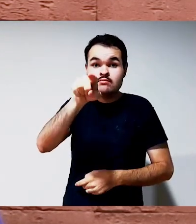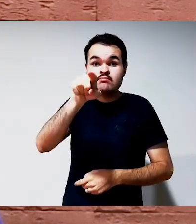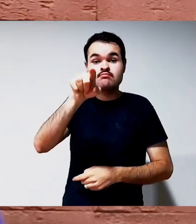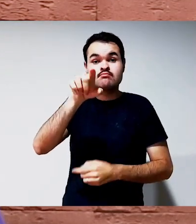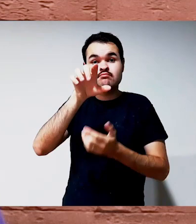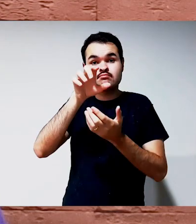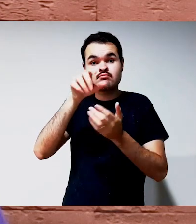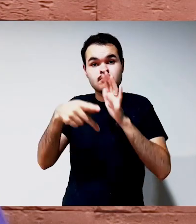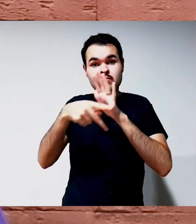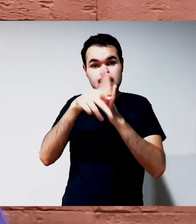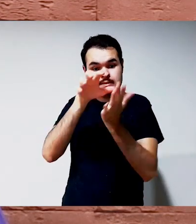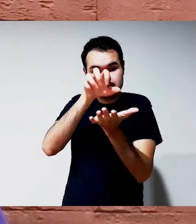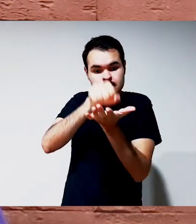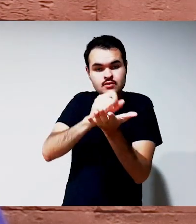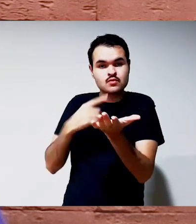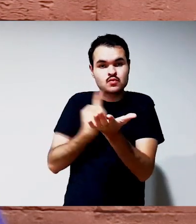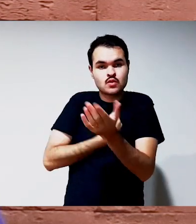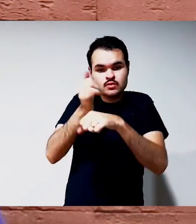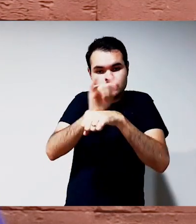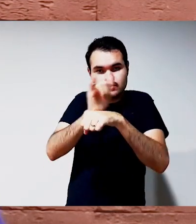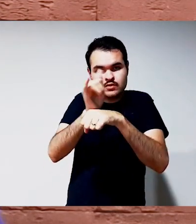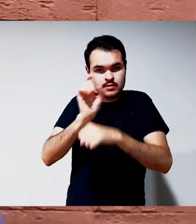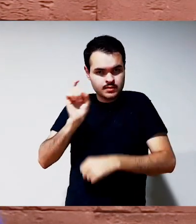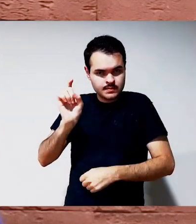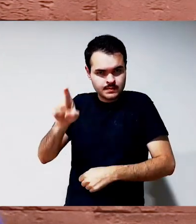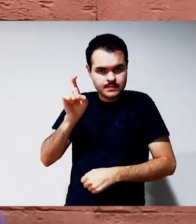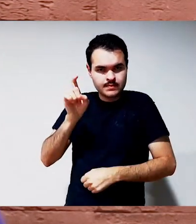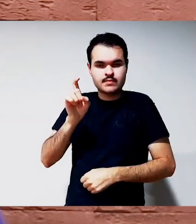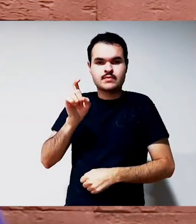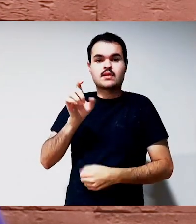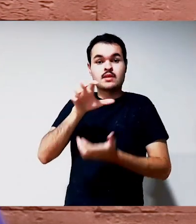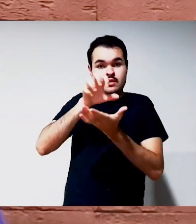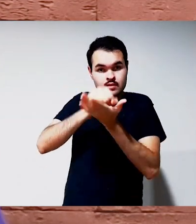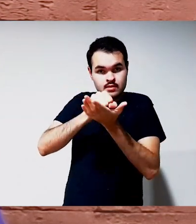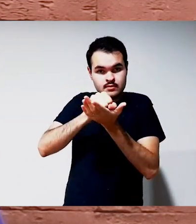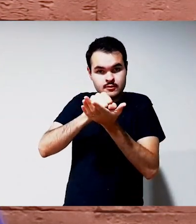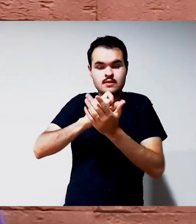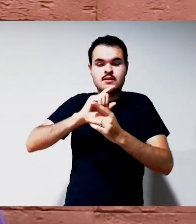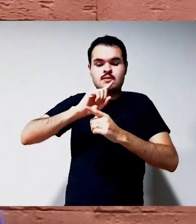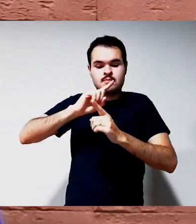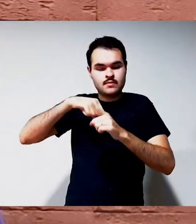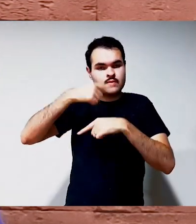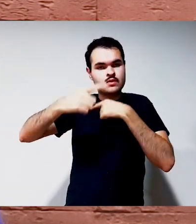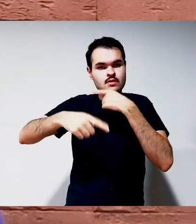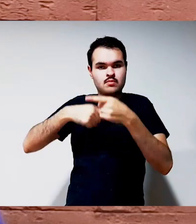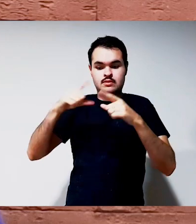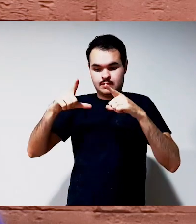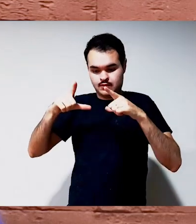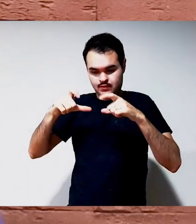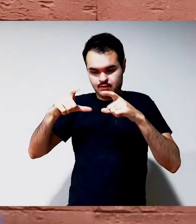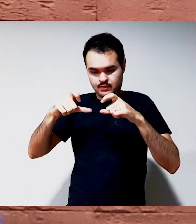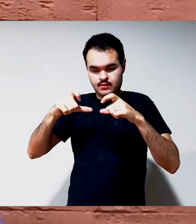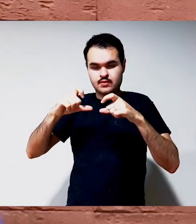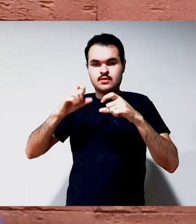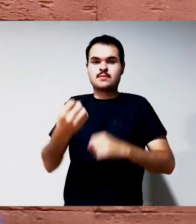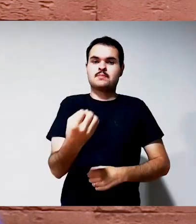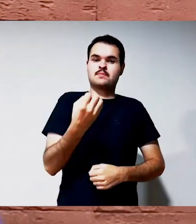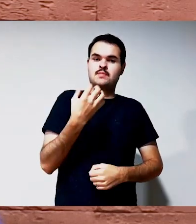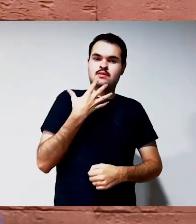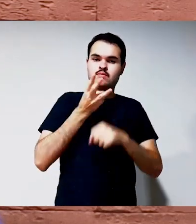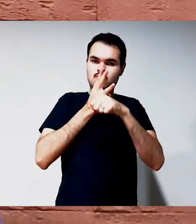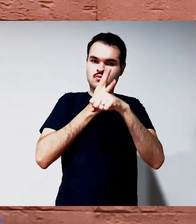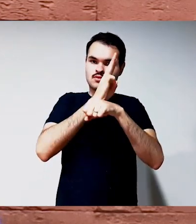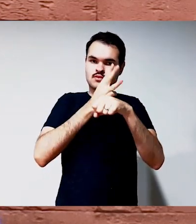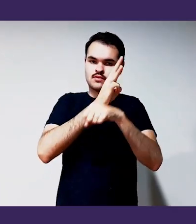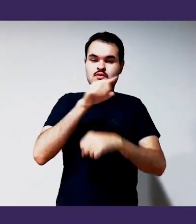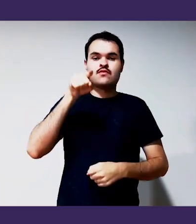a gente no WhatsApp. Aí você vai ganhar 10% de desconto na compra de qualquer um desses livros. Muito obrigada pela atenção e